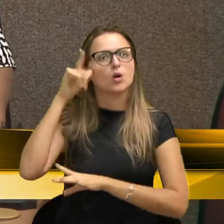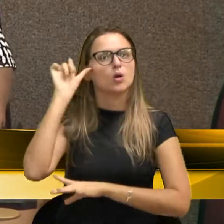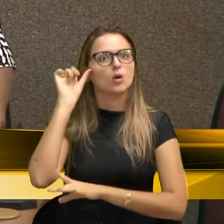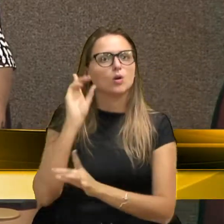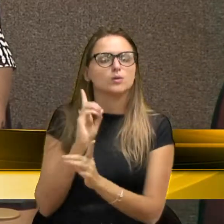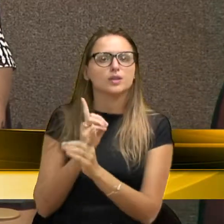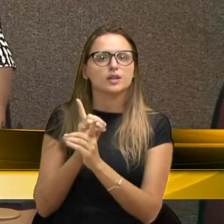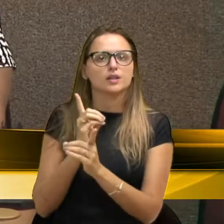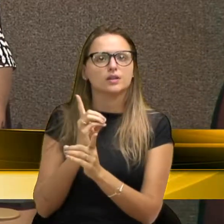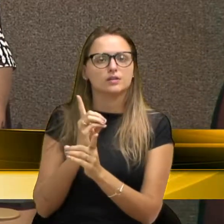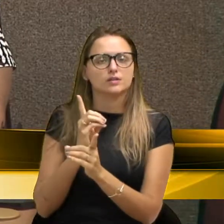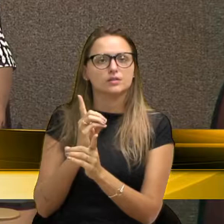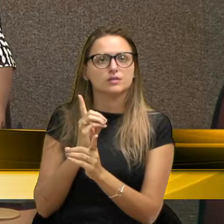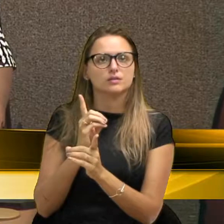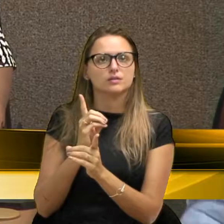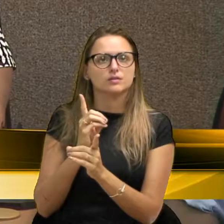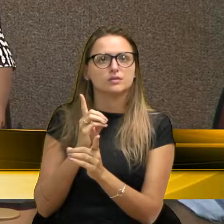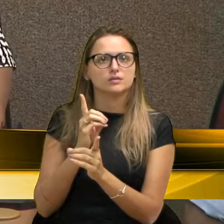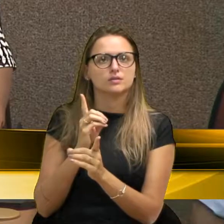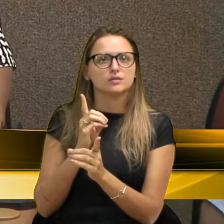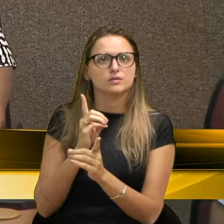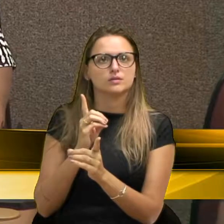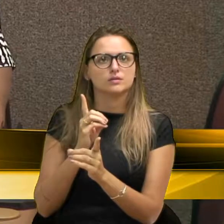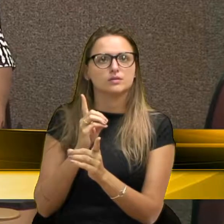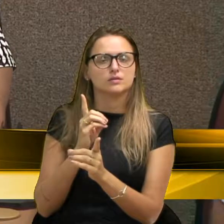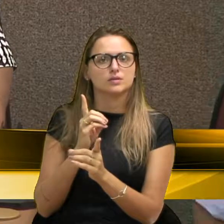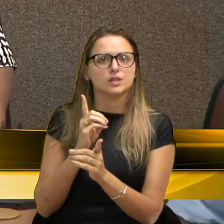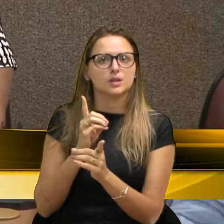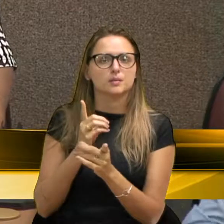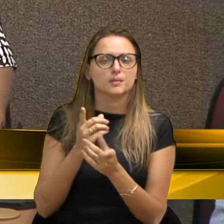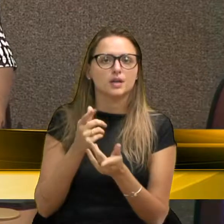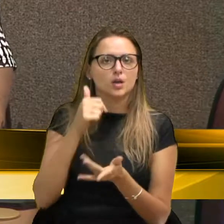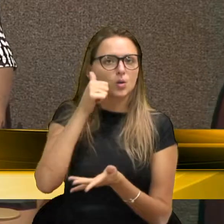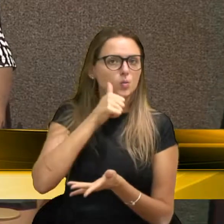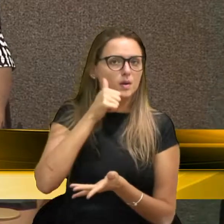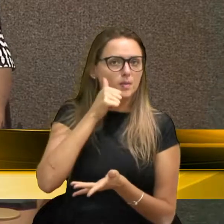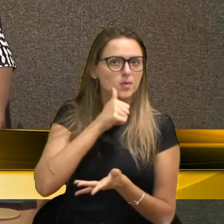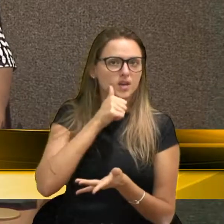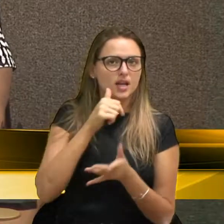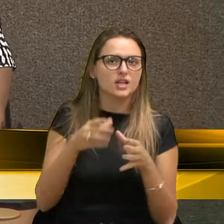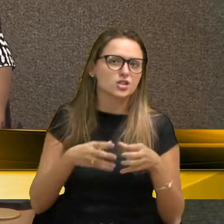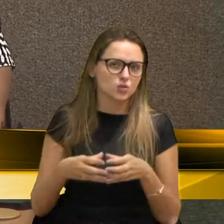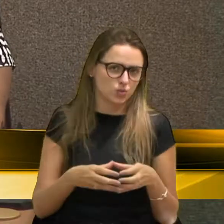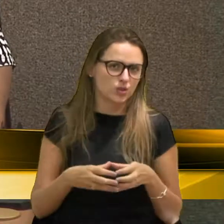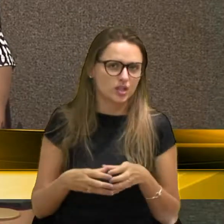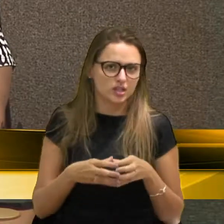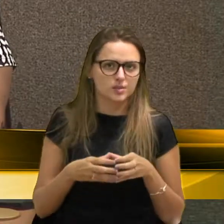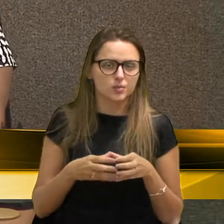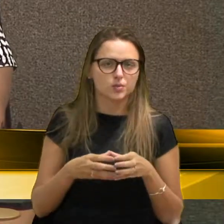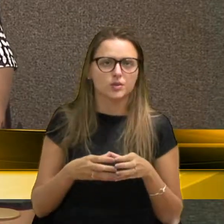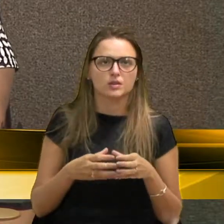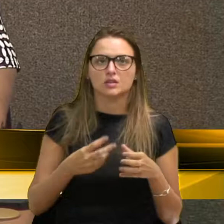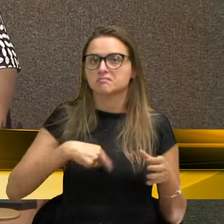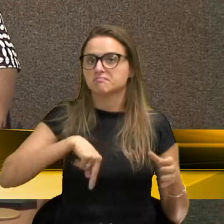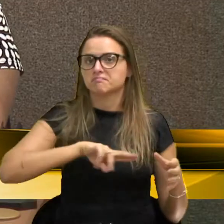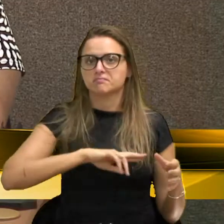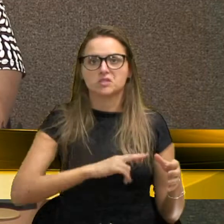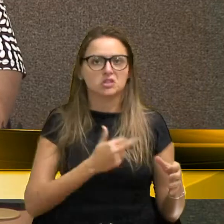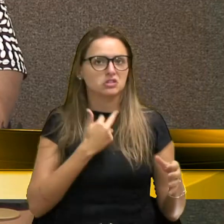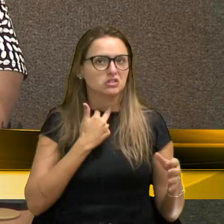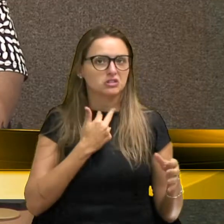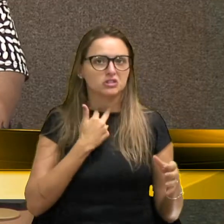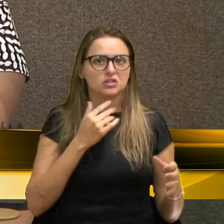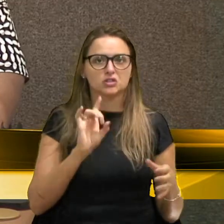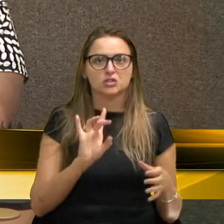uma, uma gente de viagem, no almoço, e ela me disse, Gladys, nós só podemos comprar